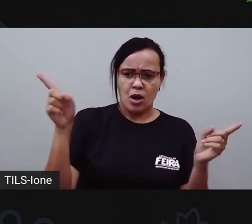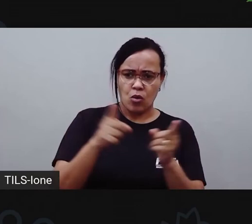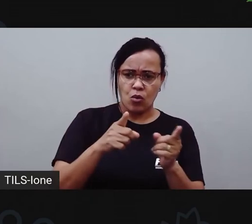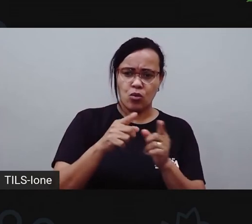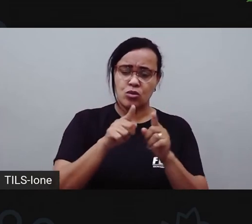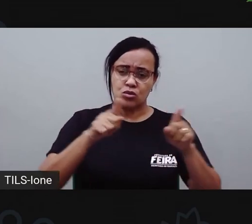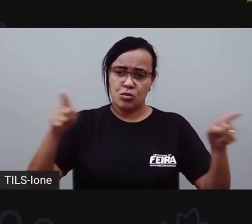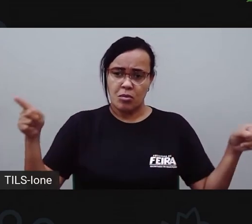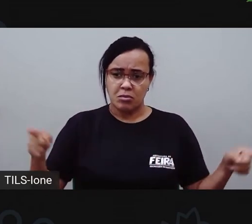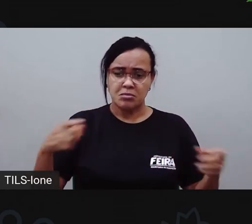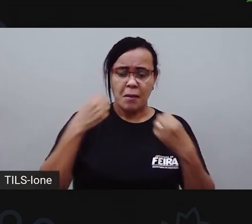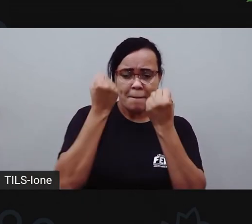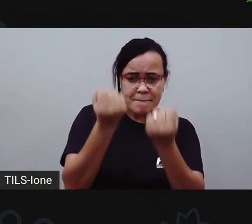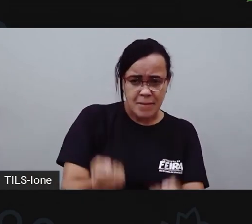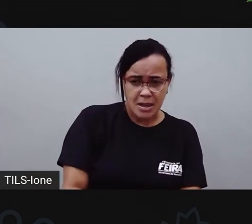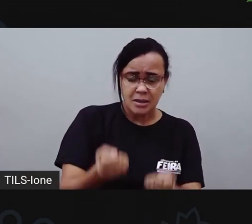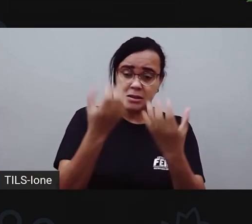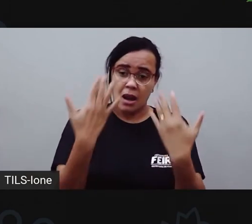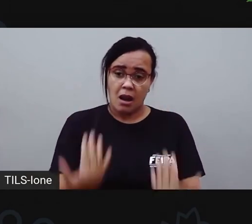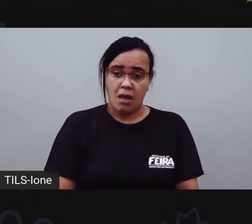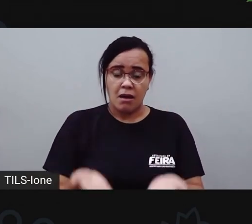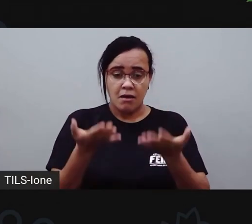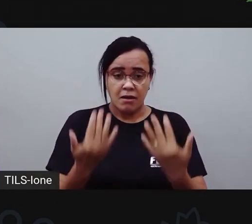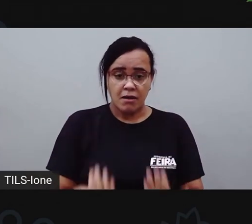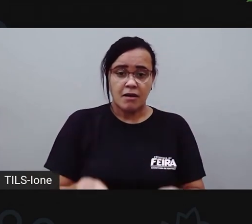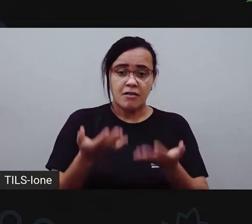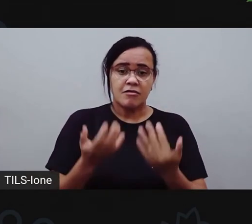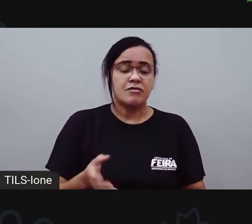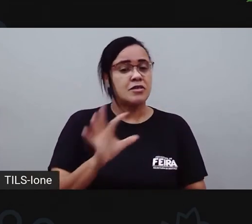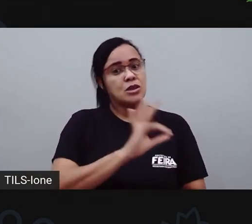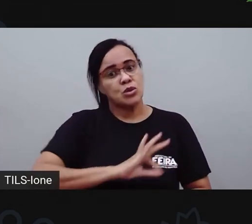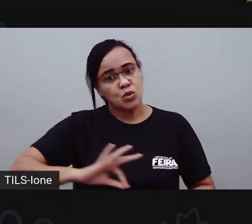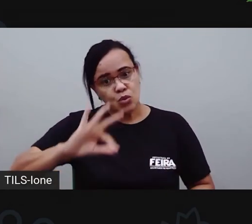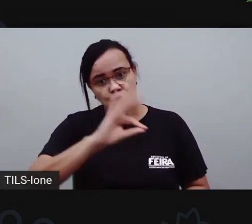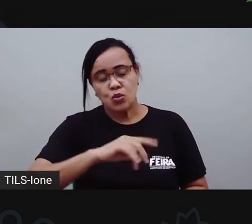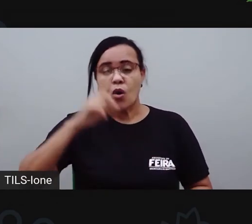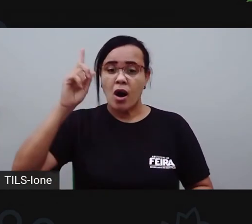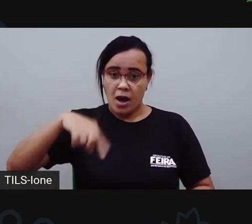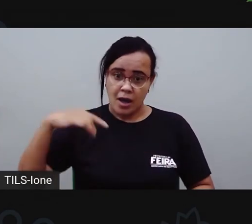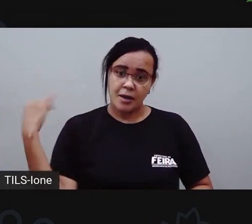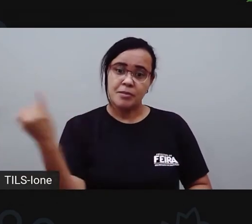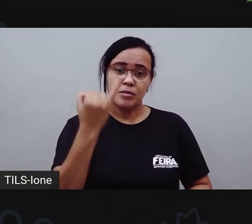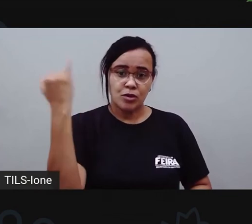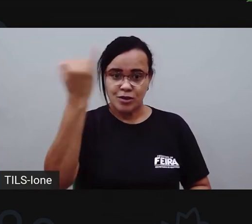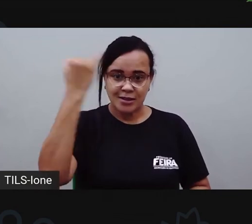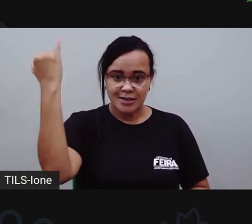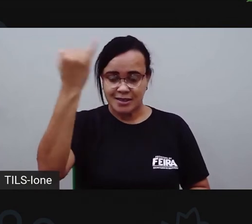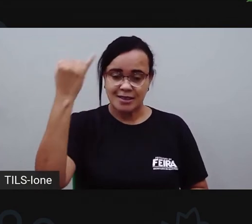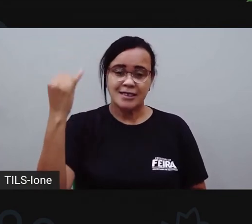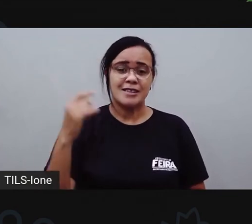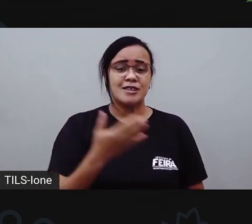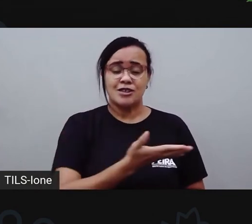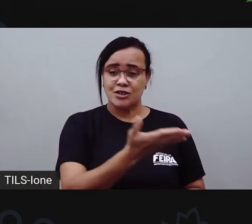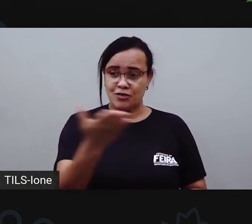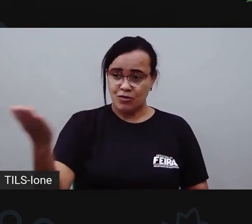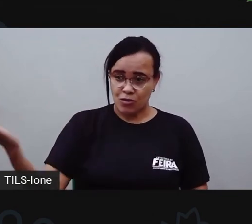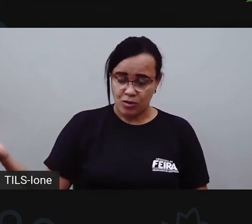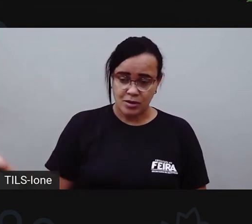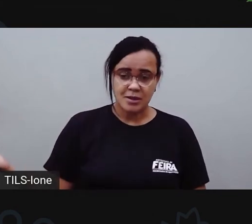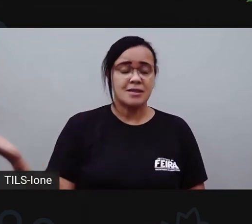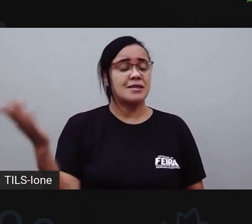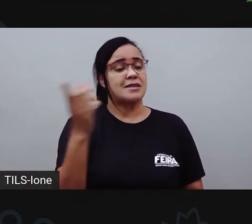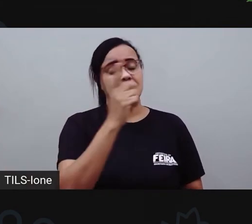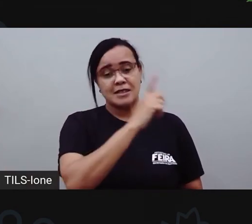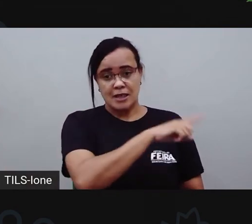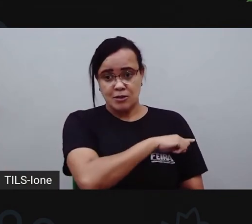é mais pesado, qual é o mais leve. Isso tudo é um conhecimento importante que vocês, no primeiro ano, né, já estão adquirindo,